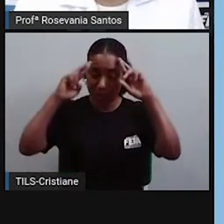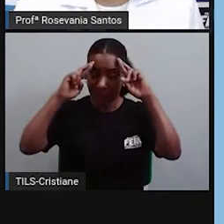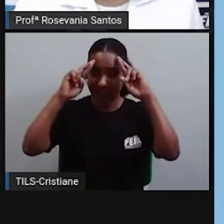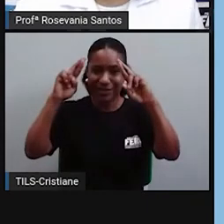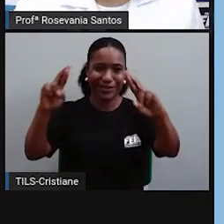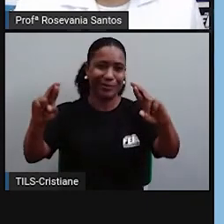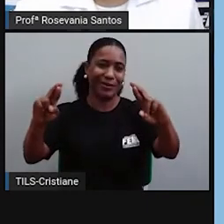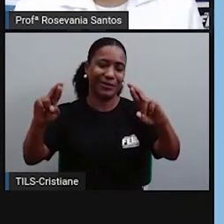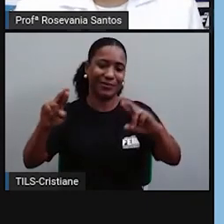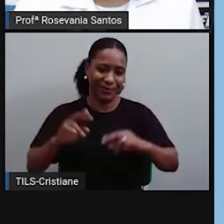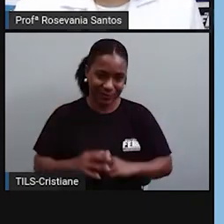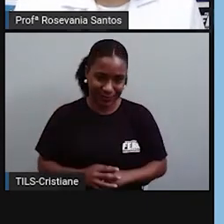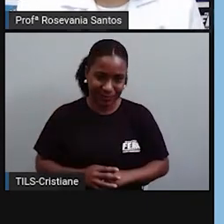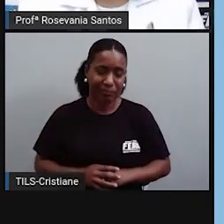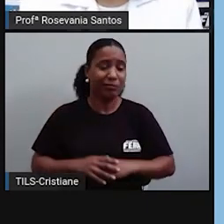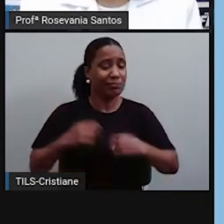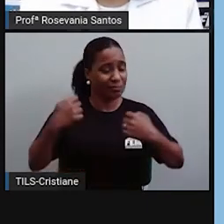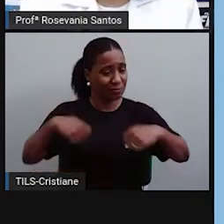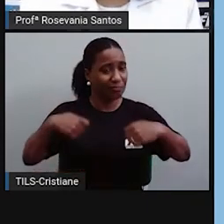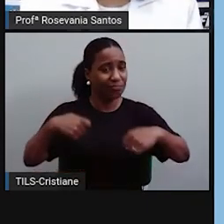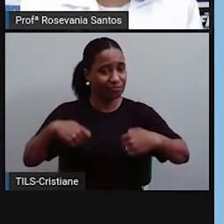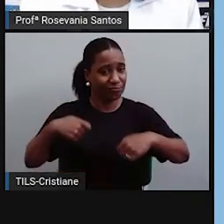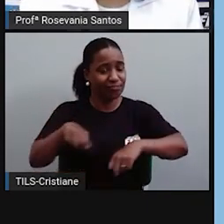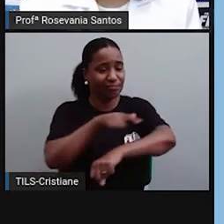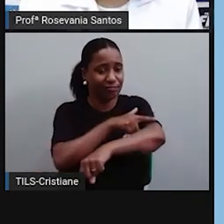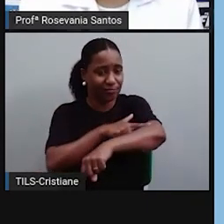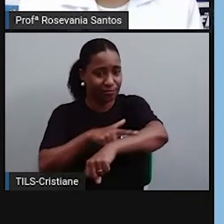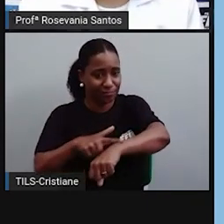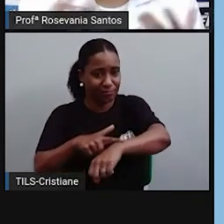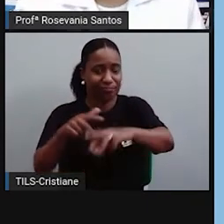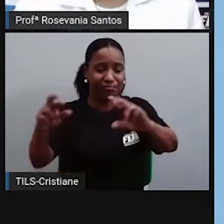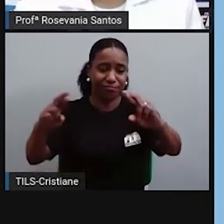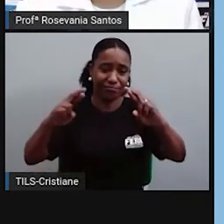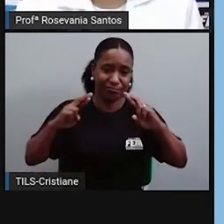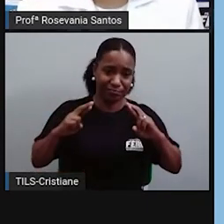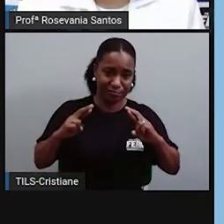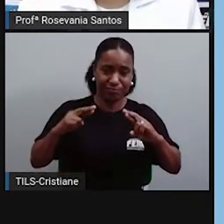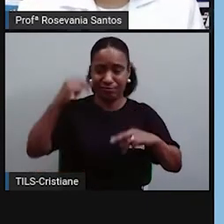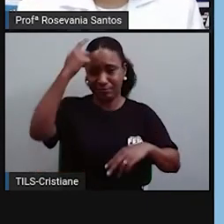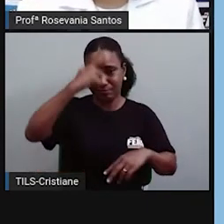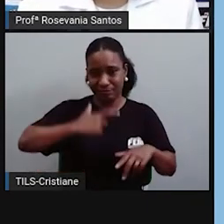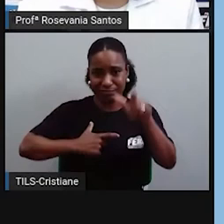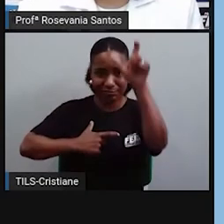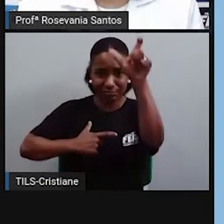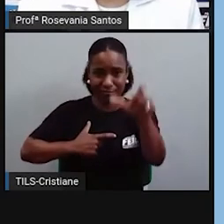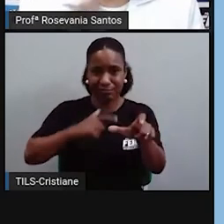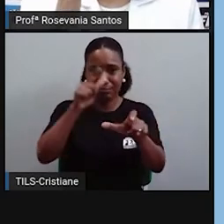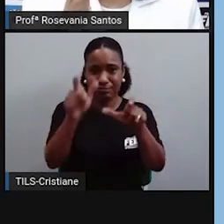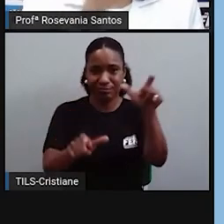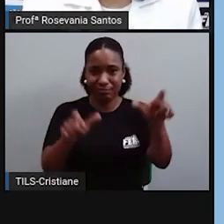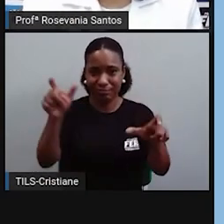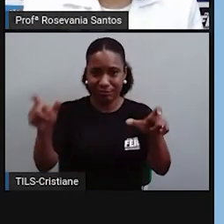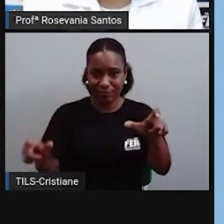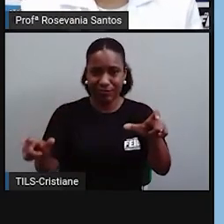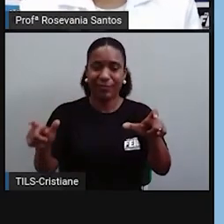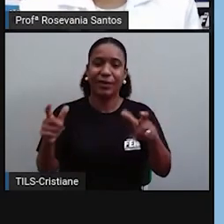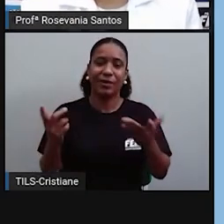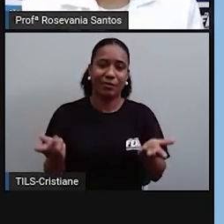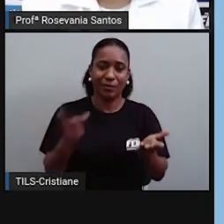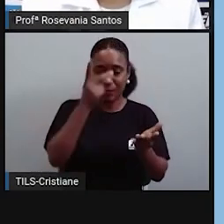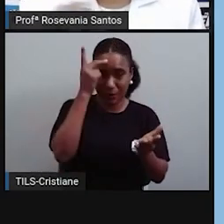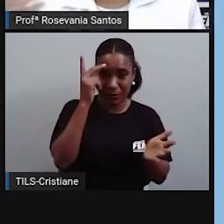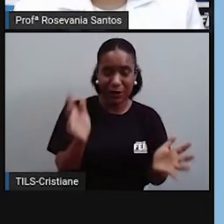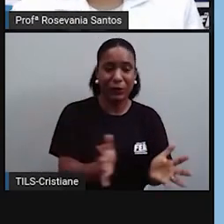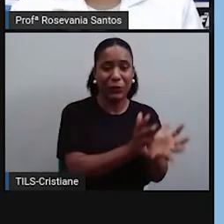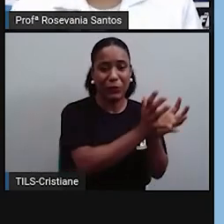dignamente. Pelo simples fato de ser um ser humano. E não necessariamente você dividir as pessoas